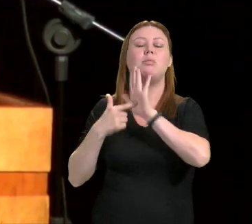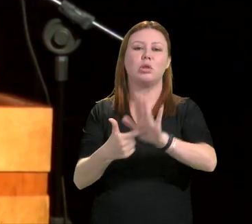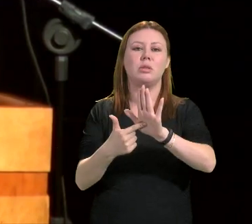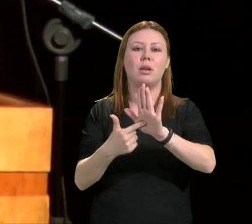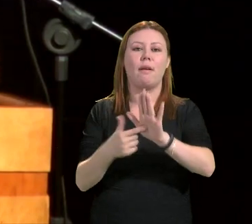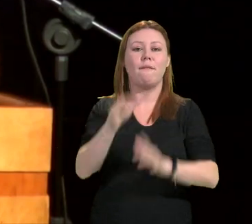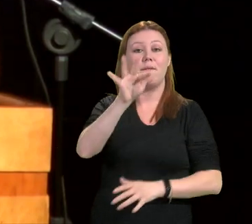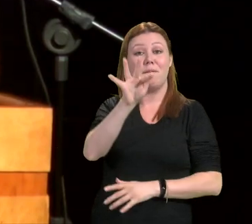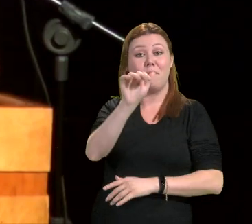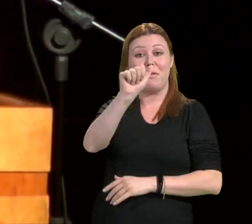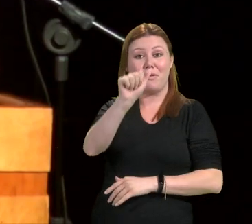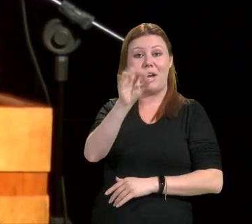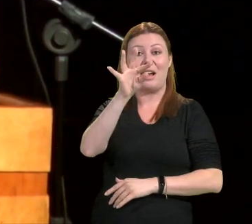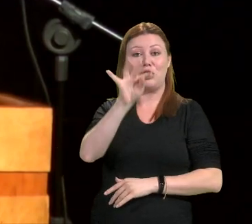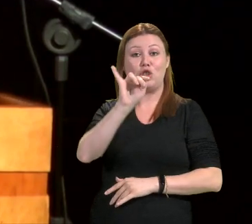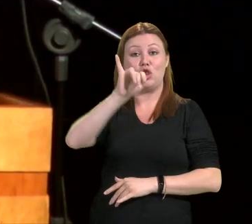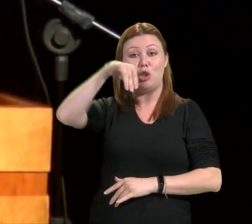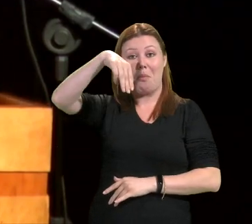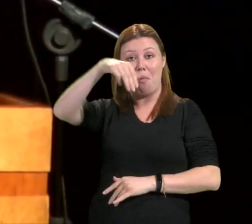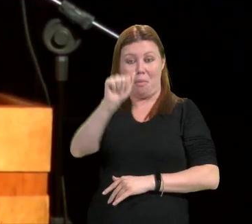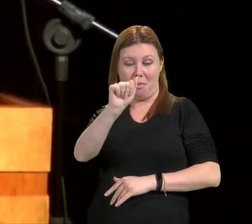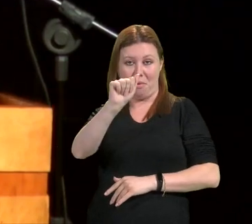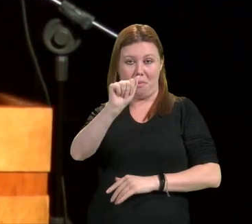lembrar. Fátima Al-Farid.